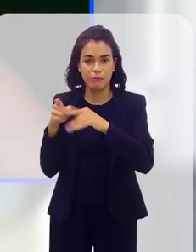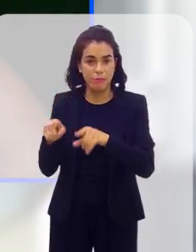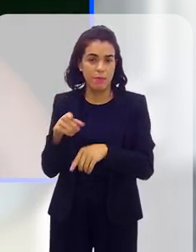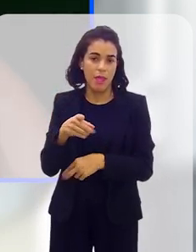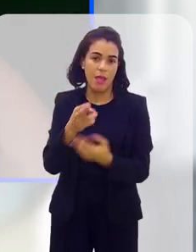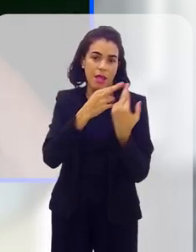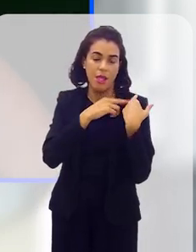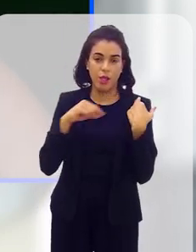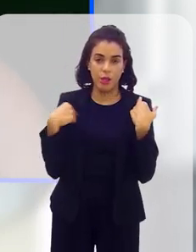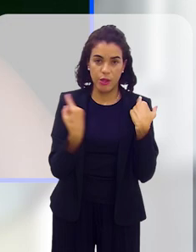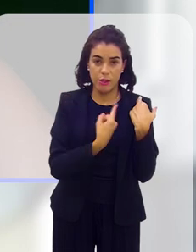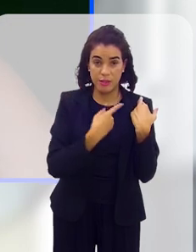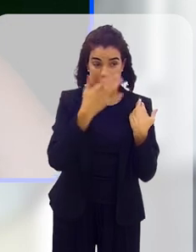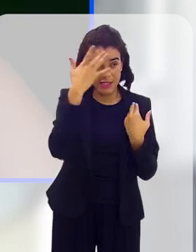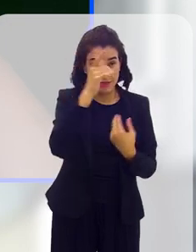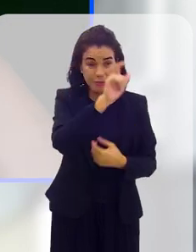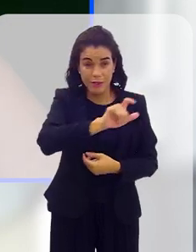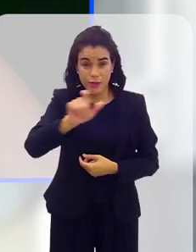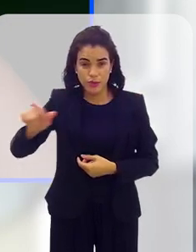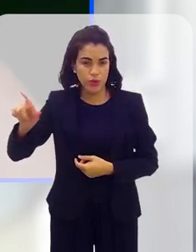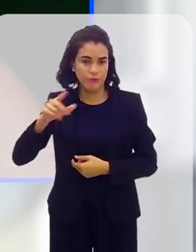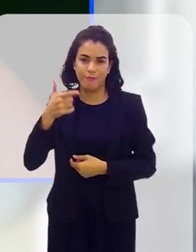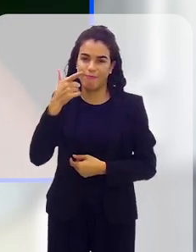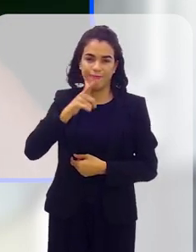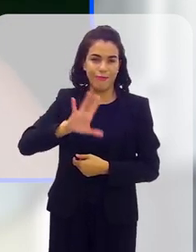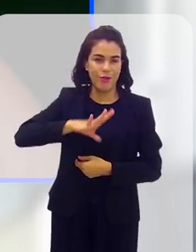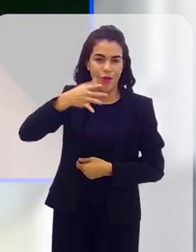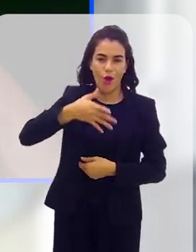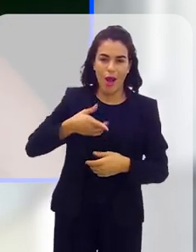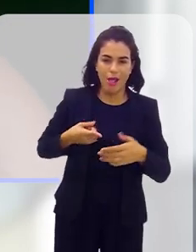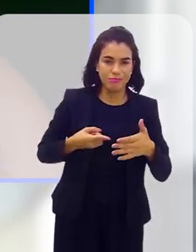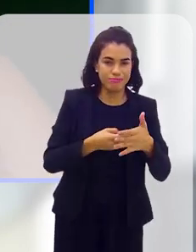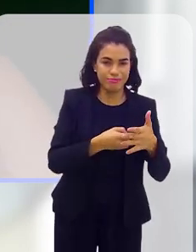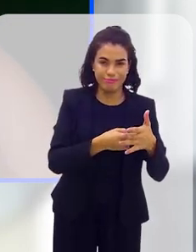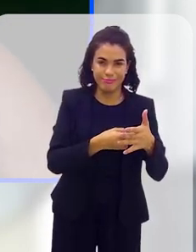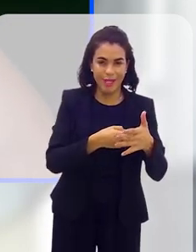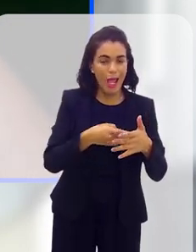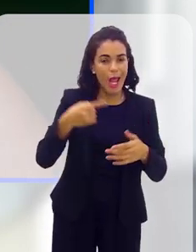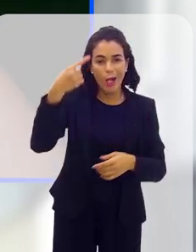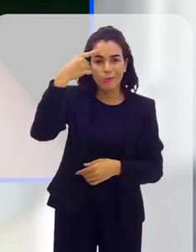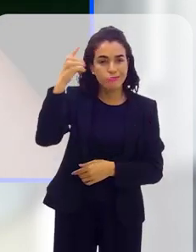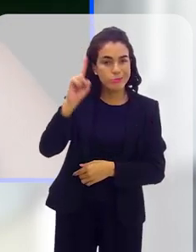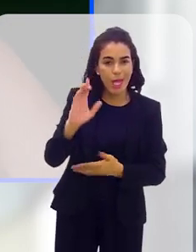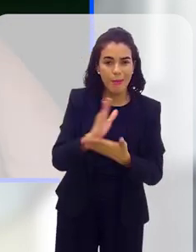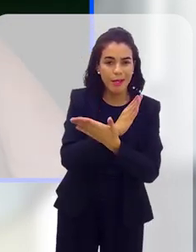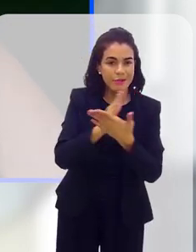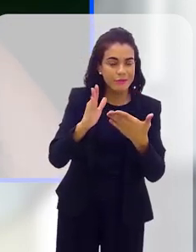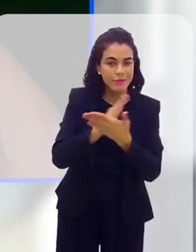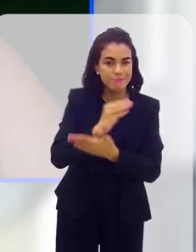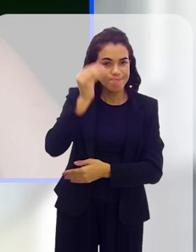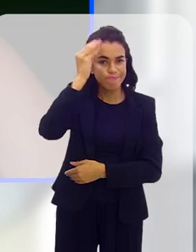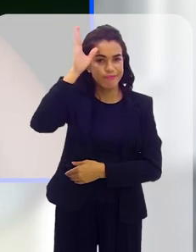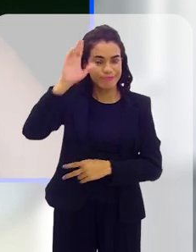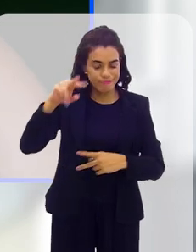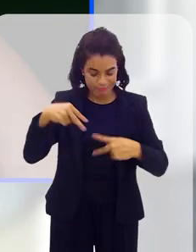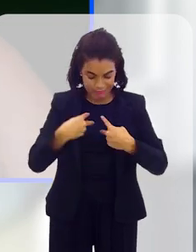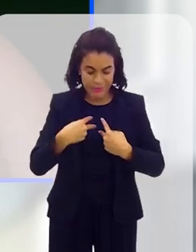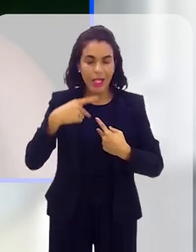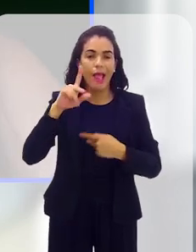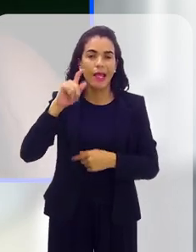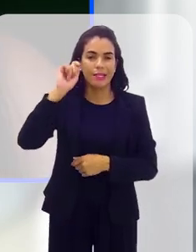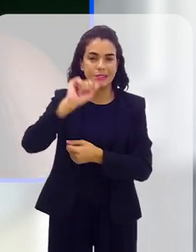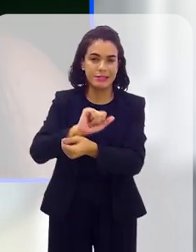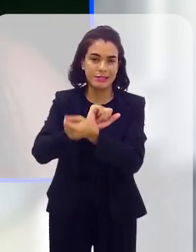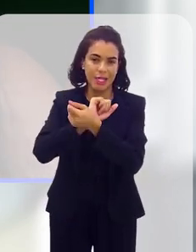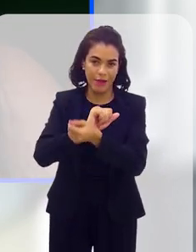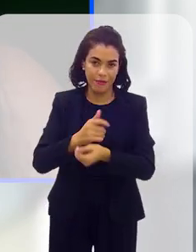tarefa nossa, isso também é dever nosso, porque essas pessoas, elas não vão denunciar, porque elas sequer sabem muitas das vezes